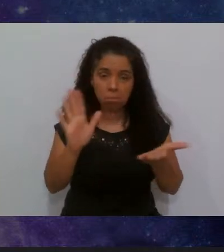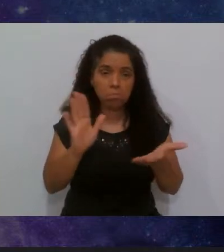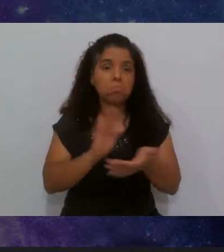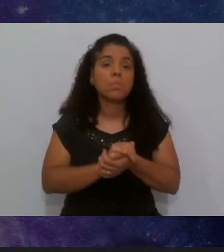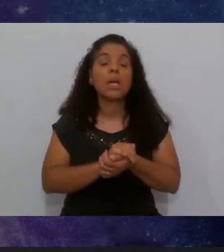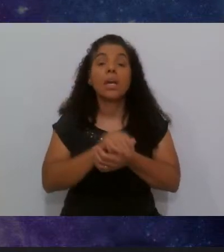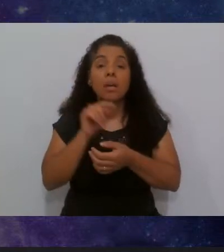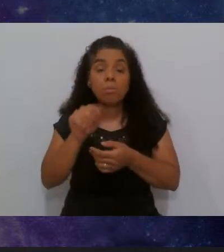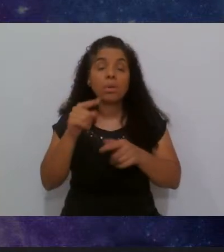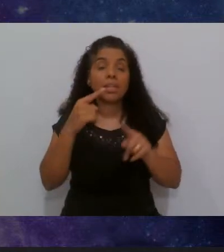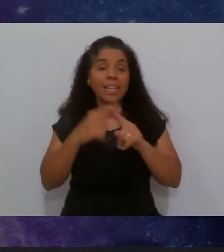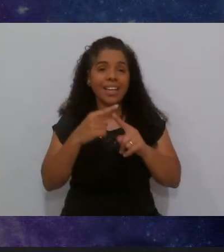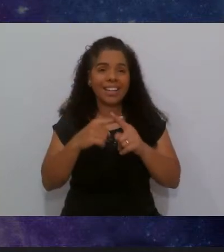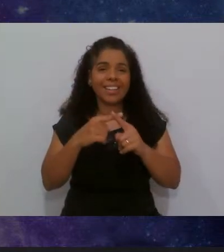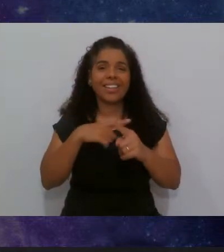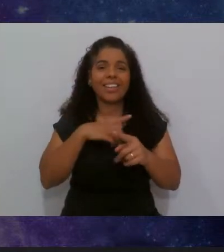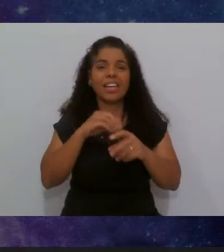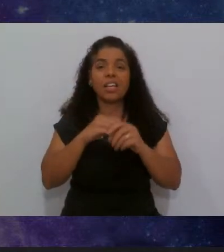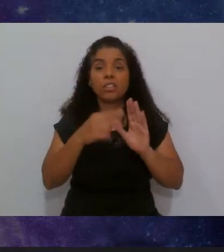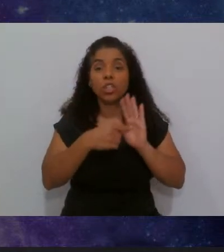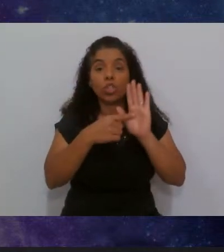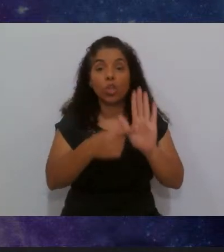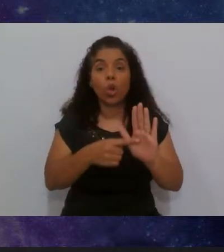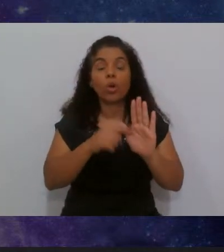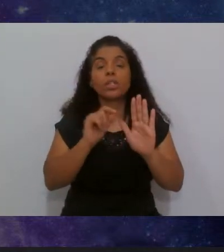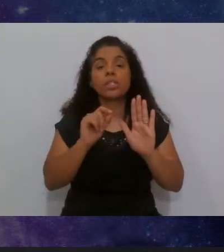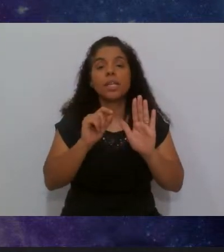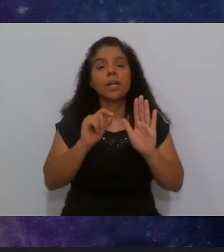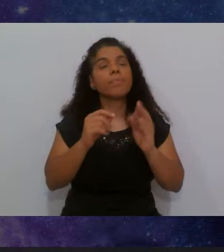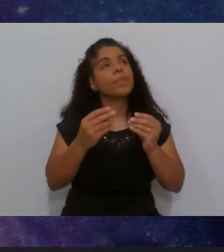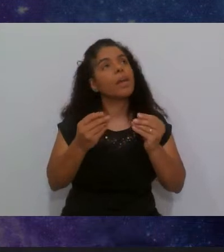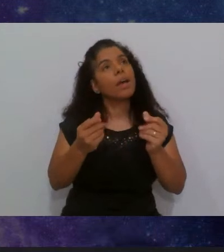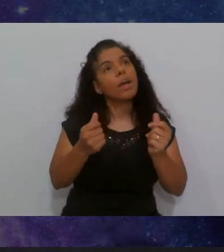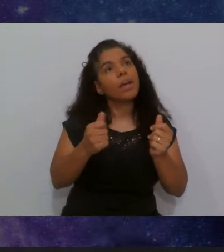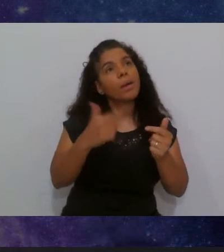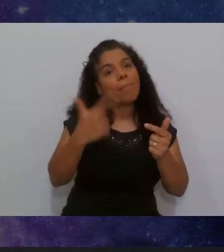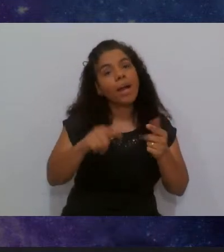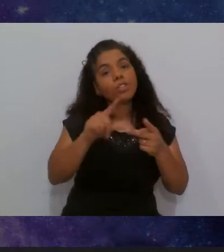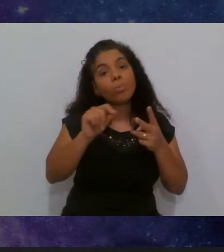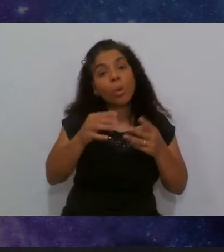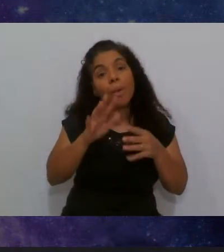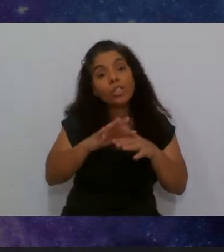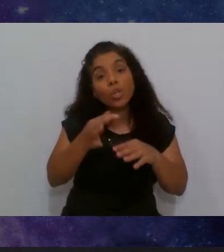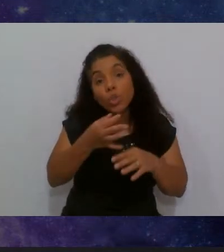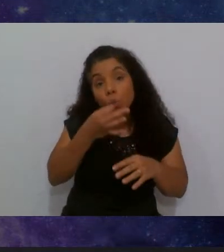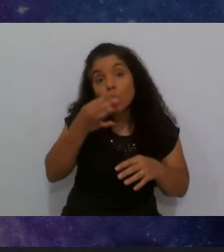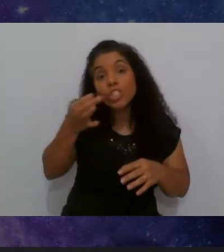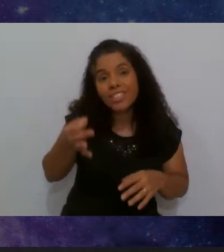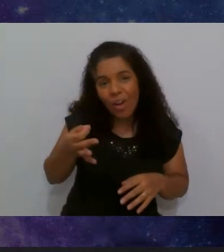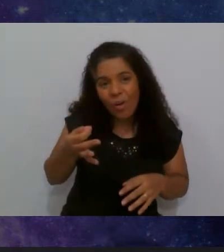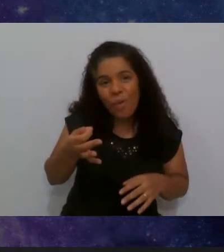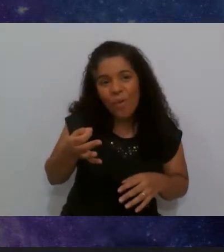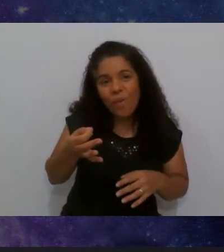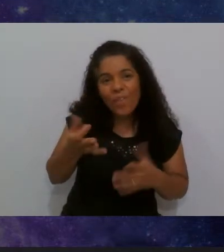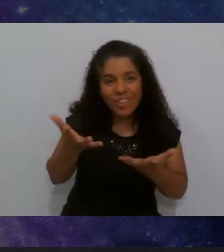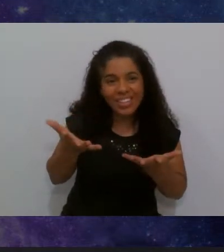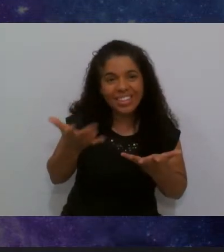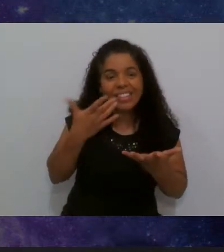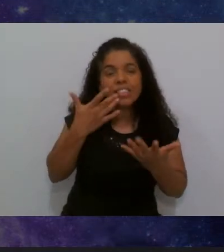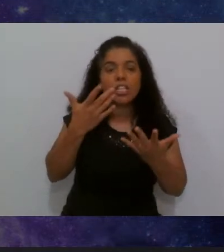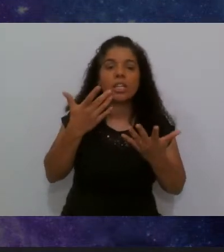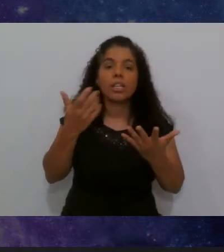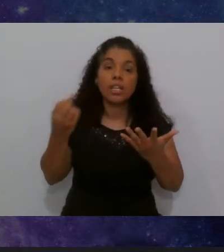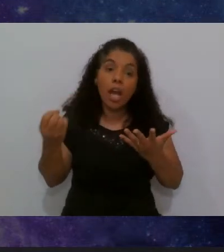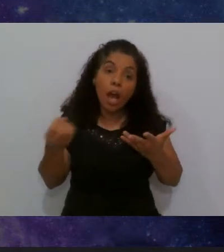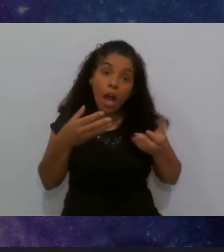ele trouxe mais um é uma opção uma sugestão de de atualidade